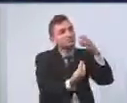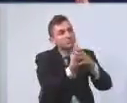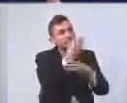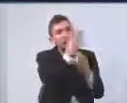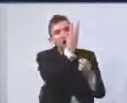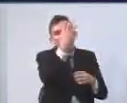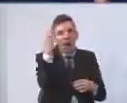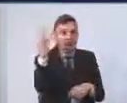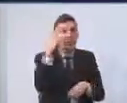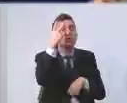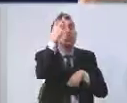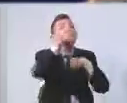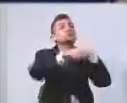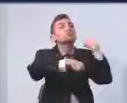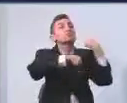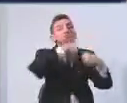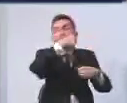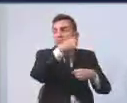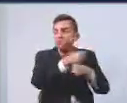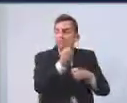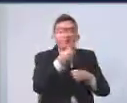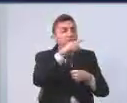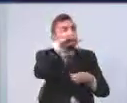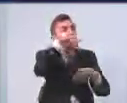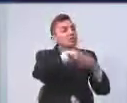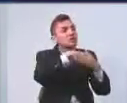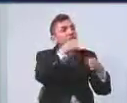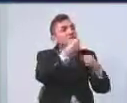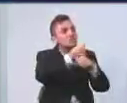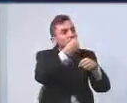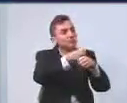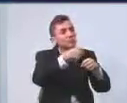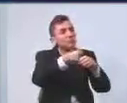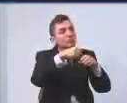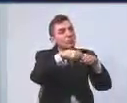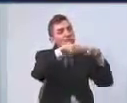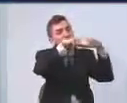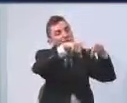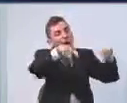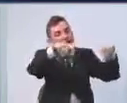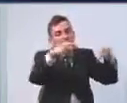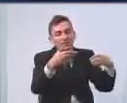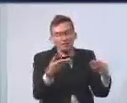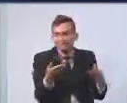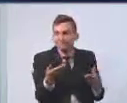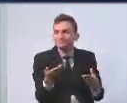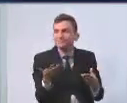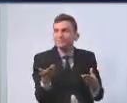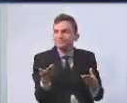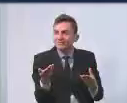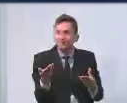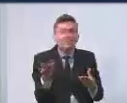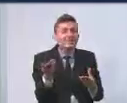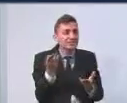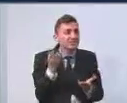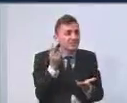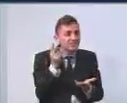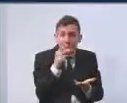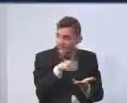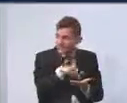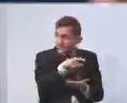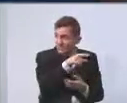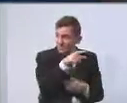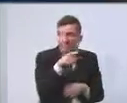dois anos eu tenho uma praça que eu consiga dentro dela fazer uma quadra poliesportiva ou coisa do tipo, isso, na praça, dá,